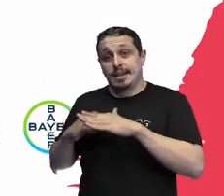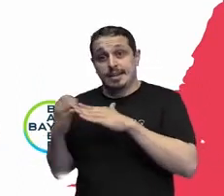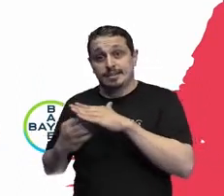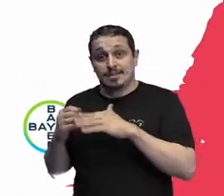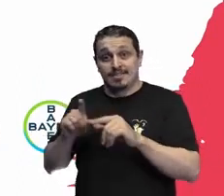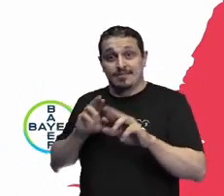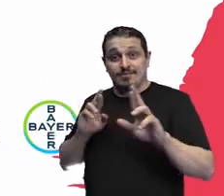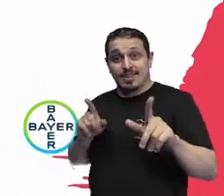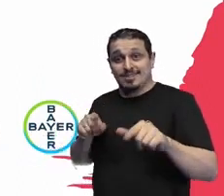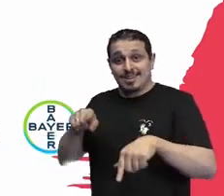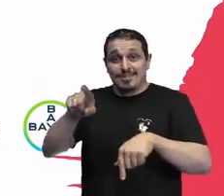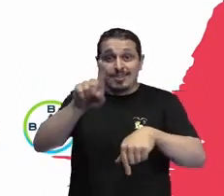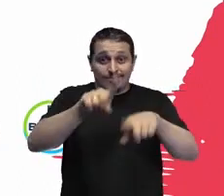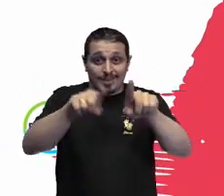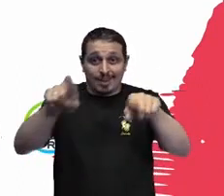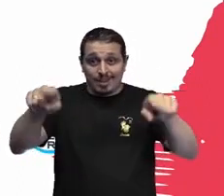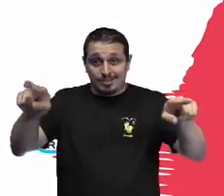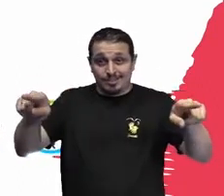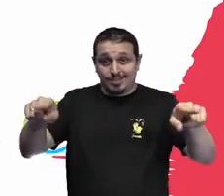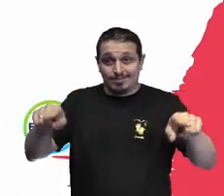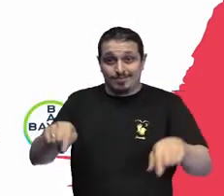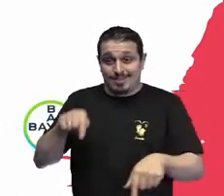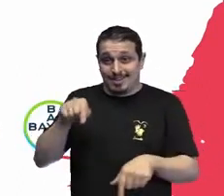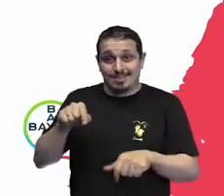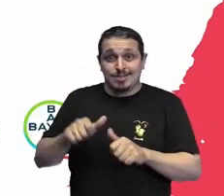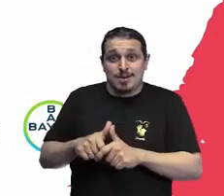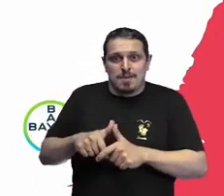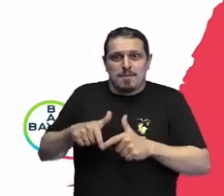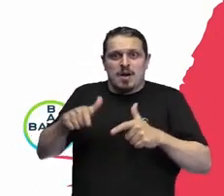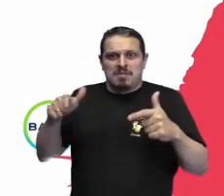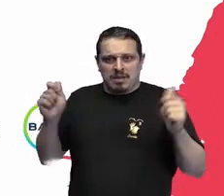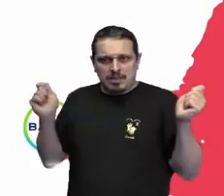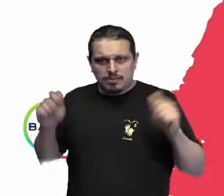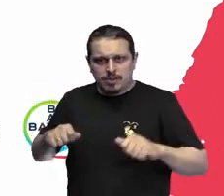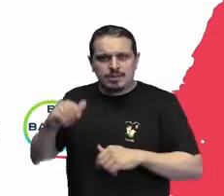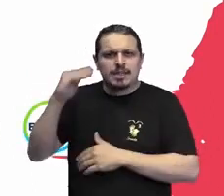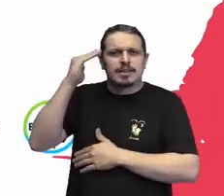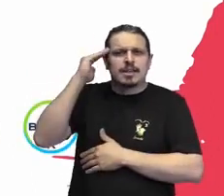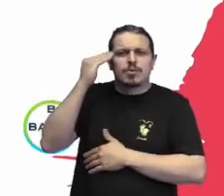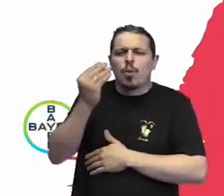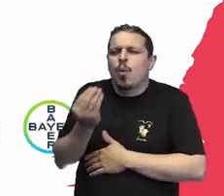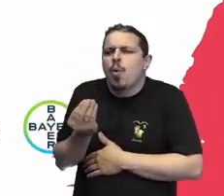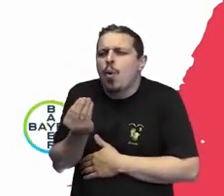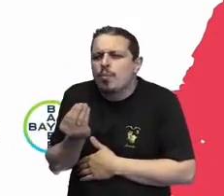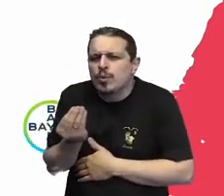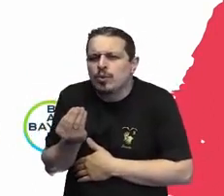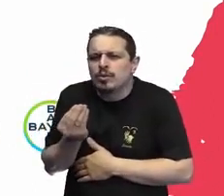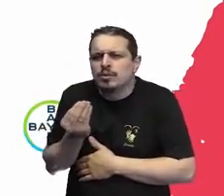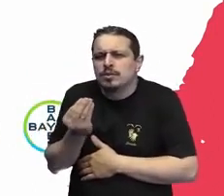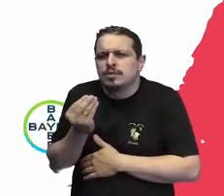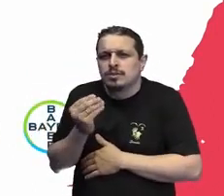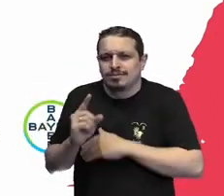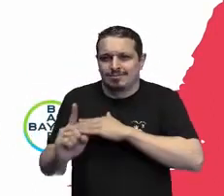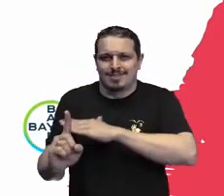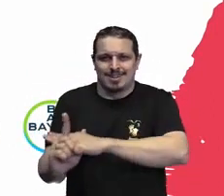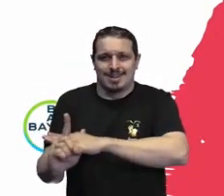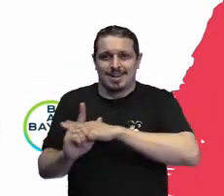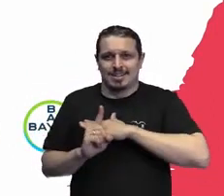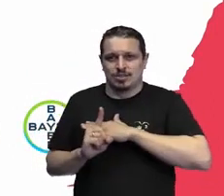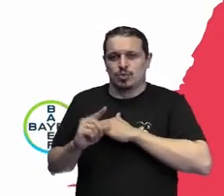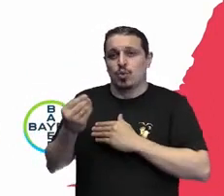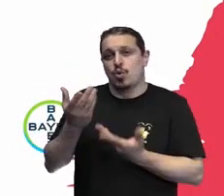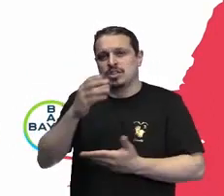capacidade de entender, compreender as necessidades dos meus clientes, né? Os nossos clientes, os clientes das organizações, eles são